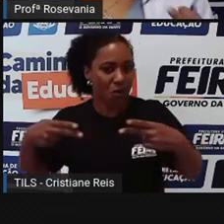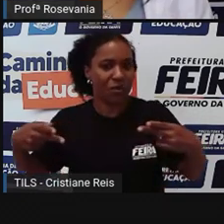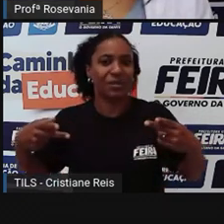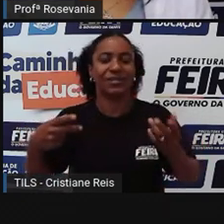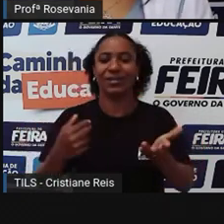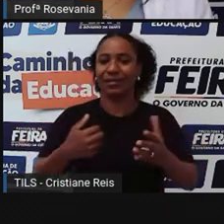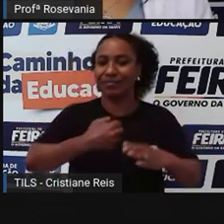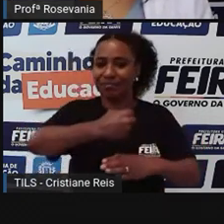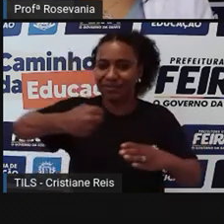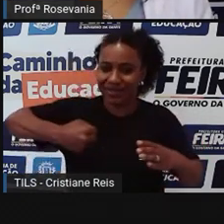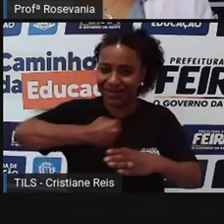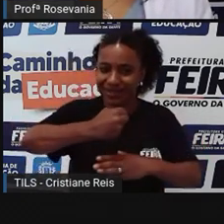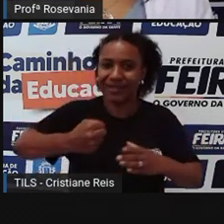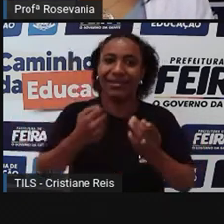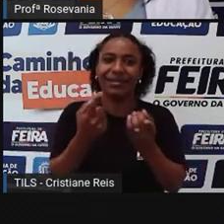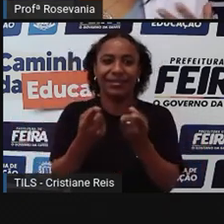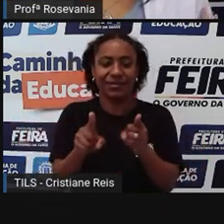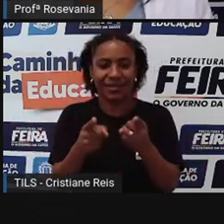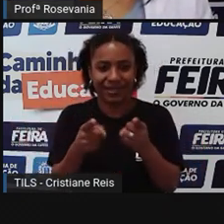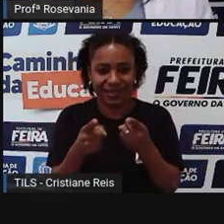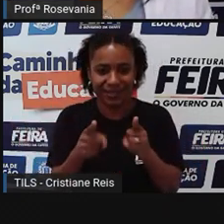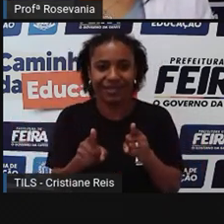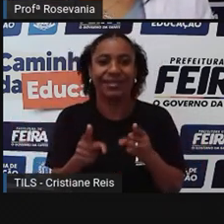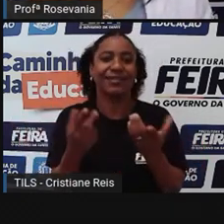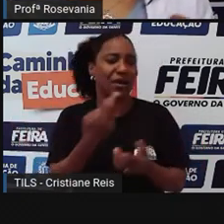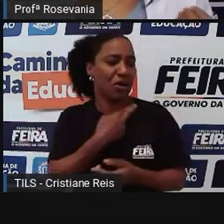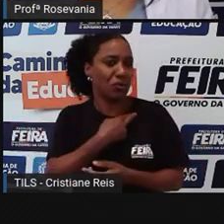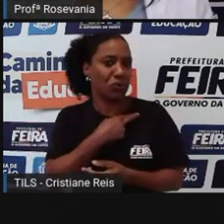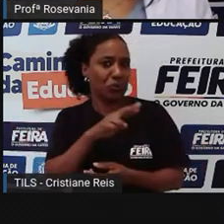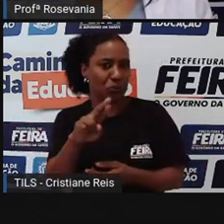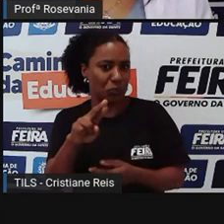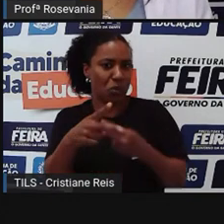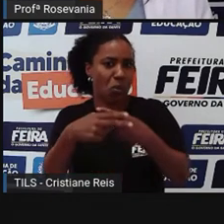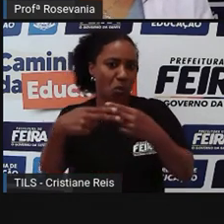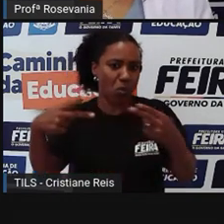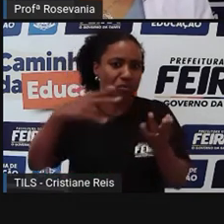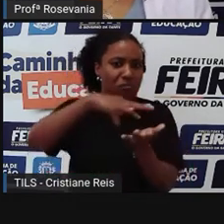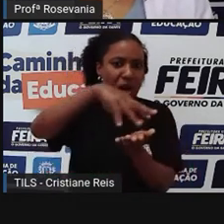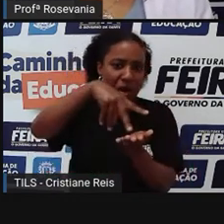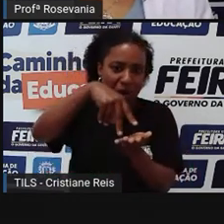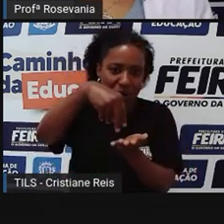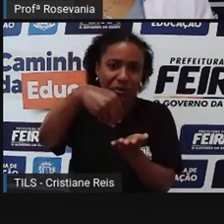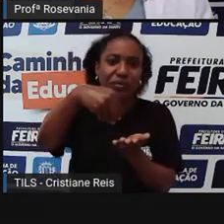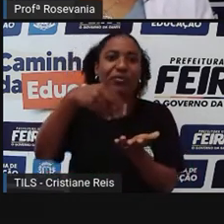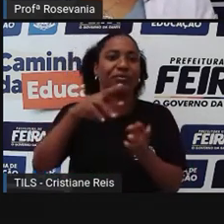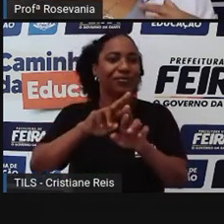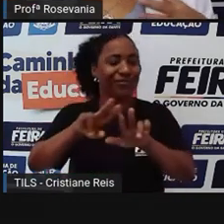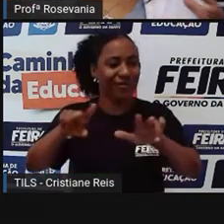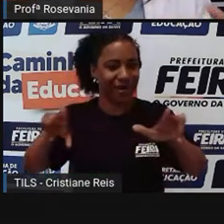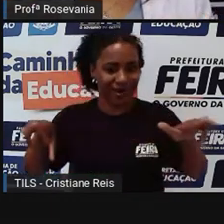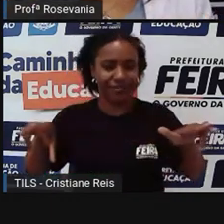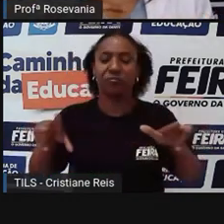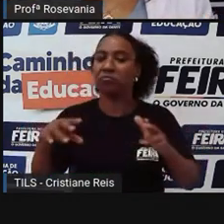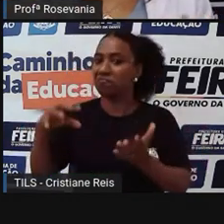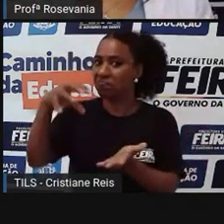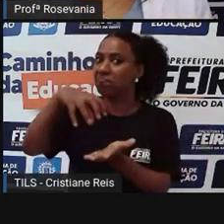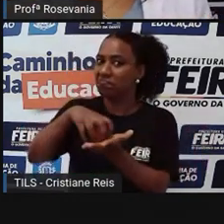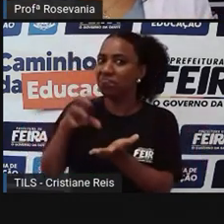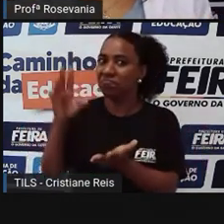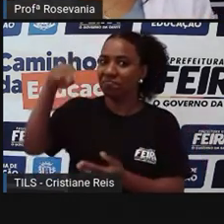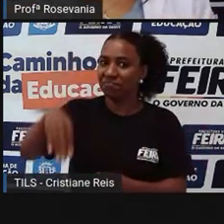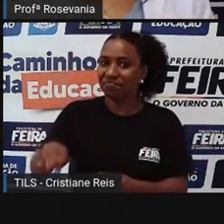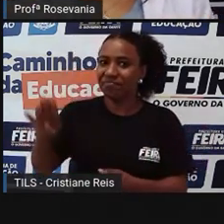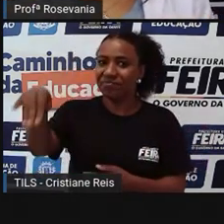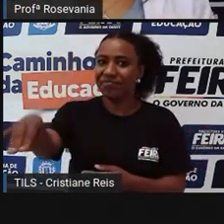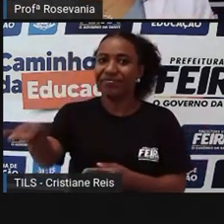panelas, churrasqueiras e tal, tem a parte religiosa, tem a parte artesanal, o centro de abastecimento, ele é organizado